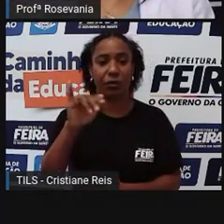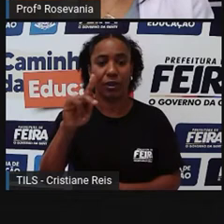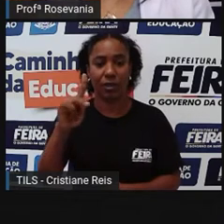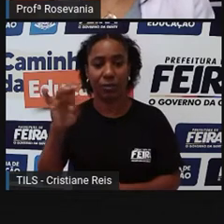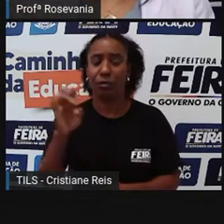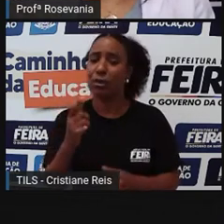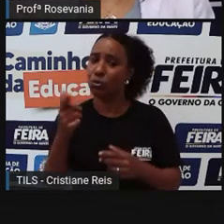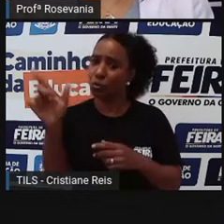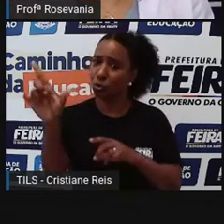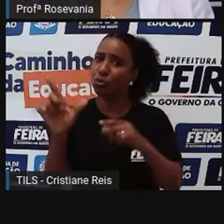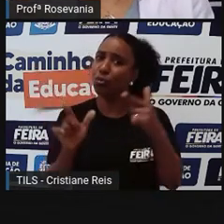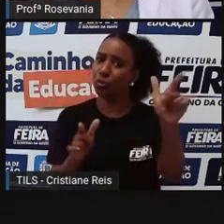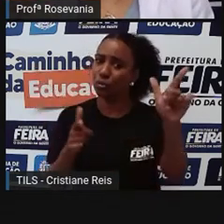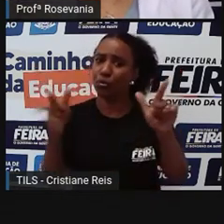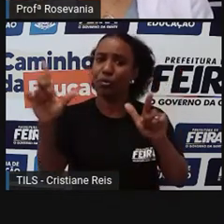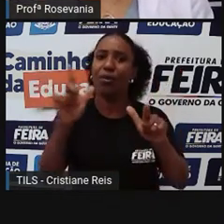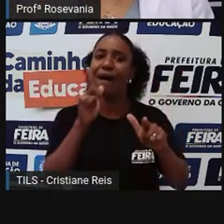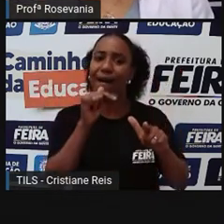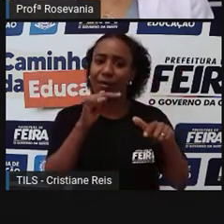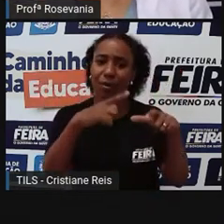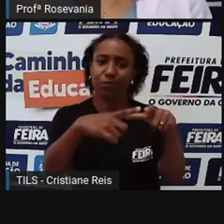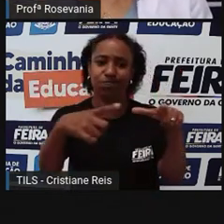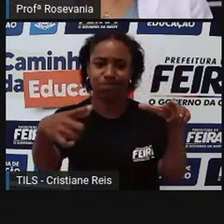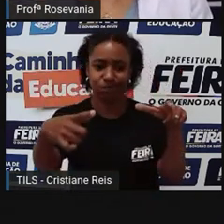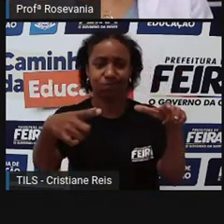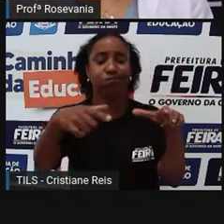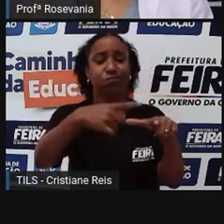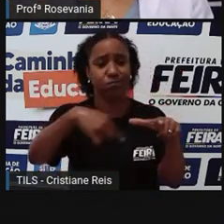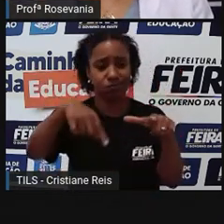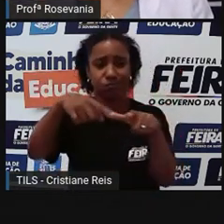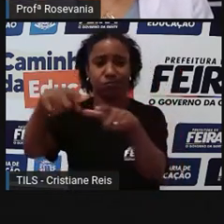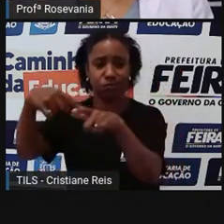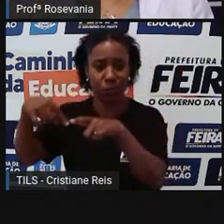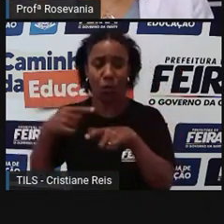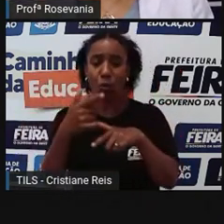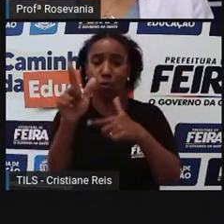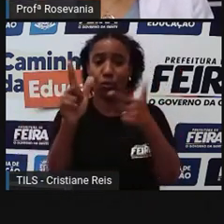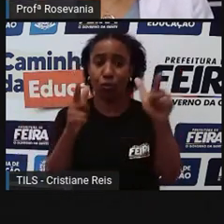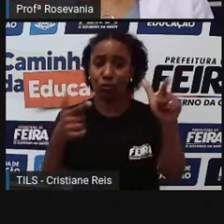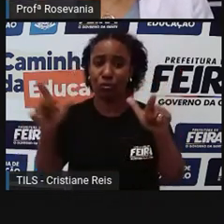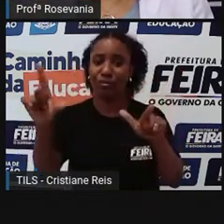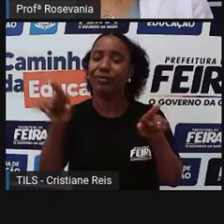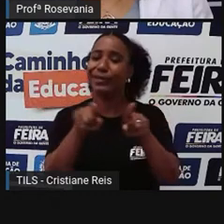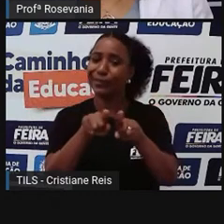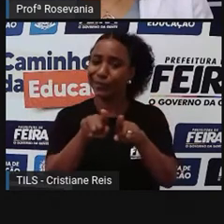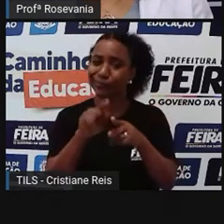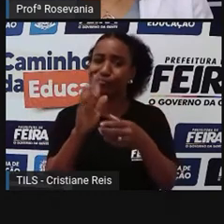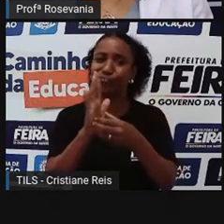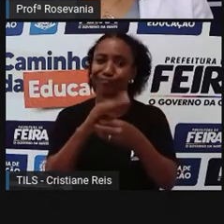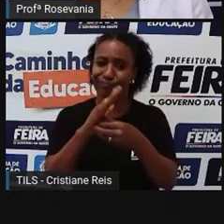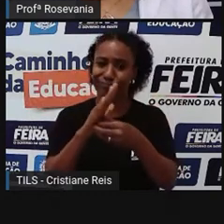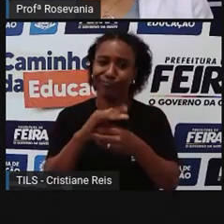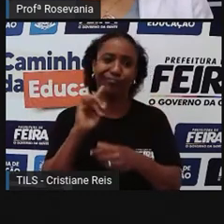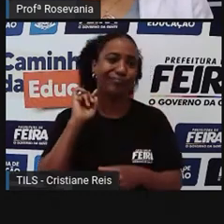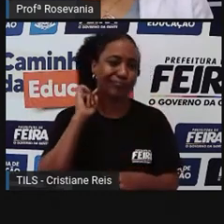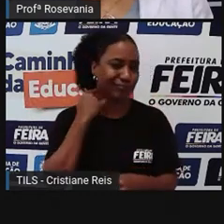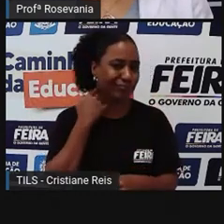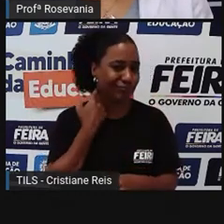rio Poluca, todos eles estão passando pelo mesmo processo. Infelizmente, gente não tem olhado